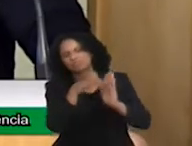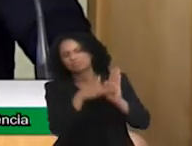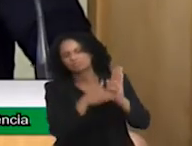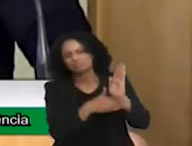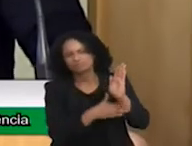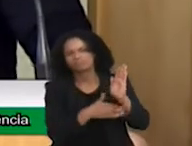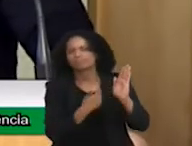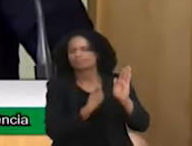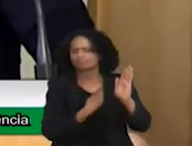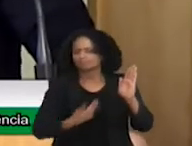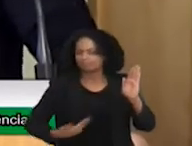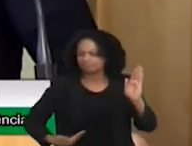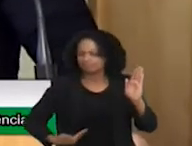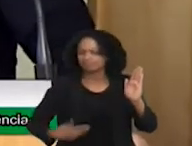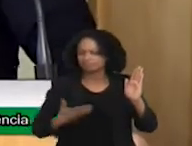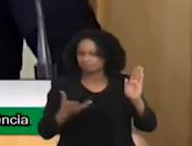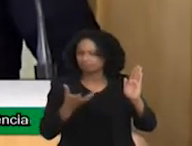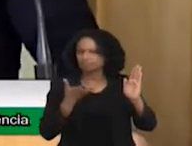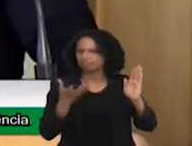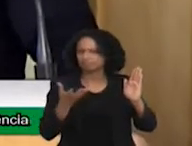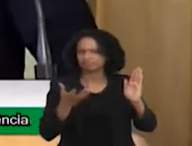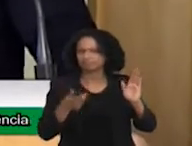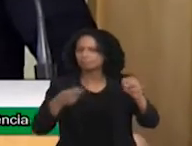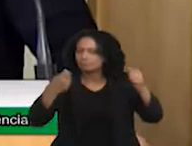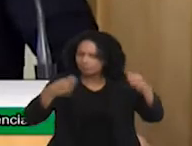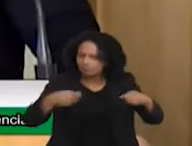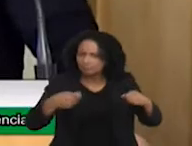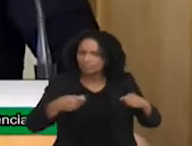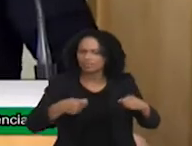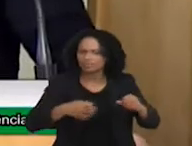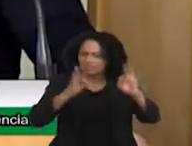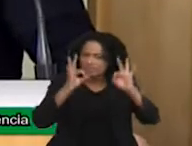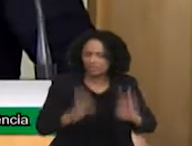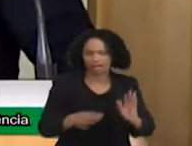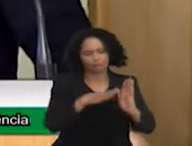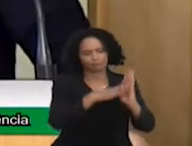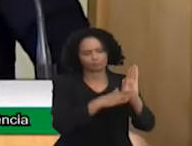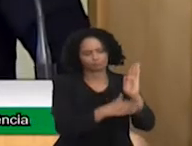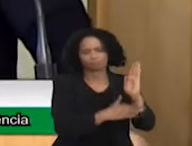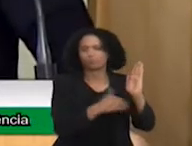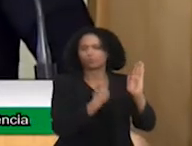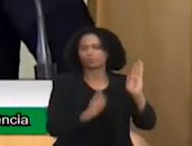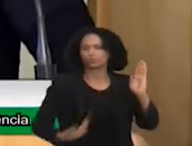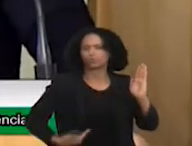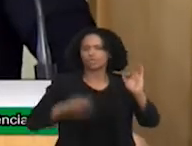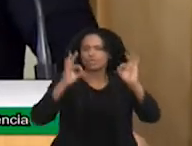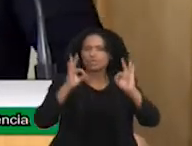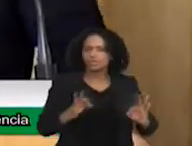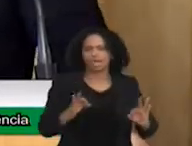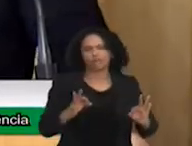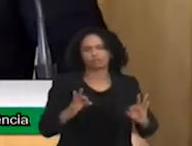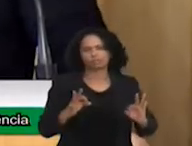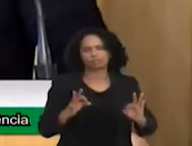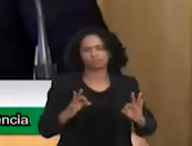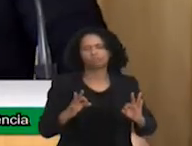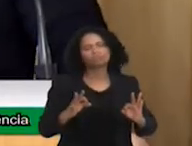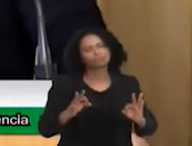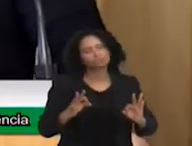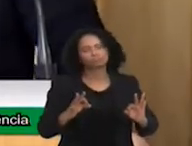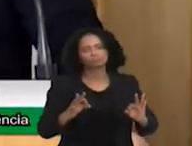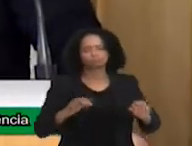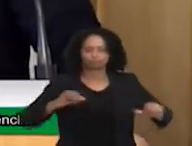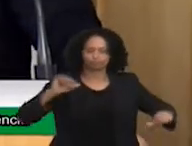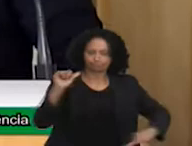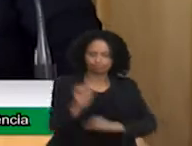eu não quero uma coisa meia-boca. Já temos aí. Eu quero algo que resolva. Então, transfigurei ele em